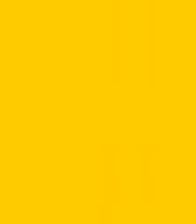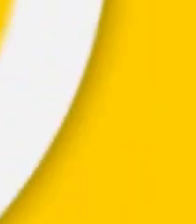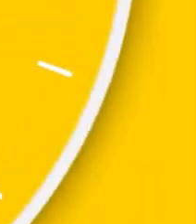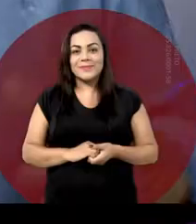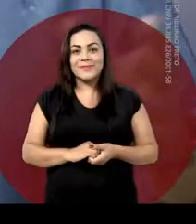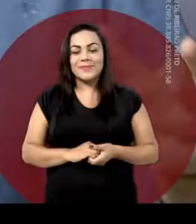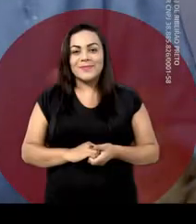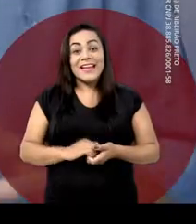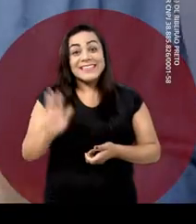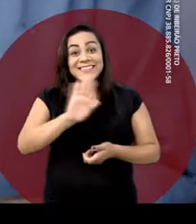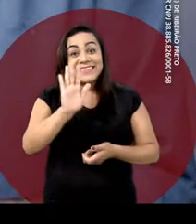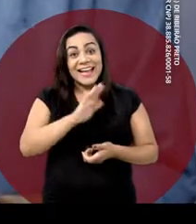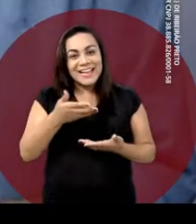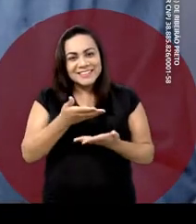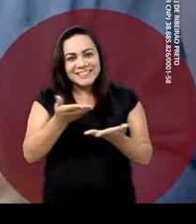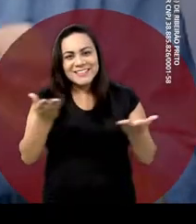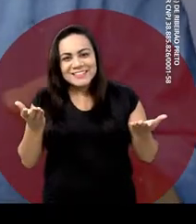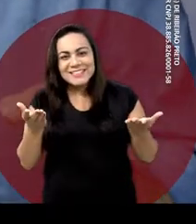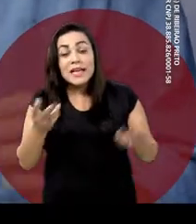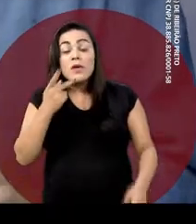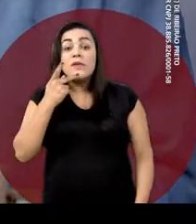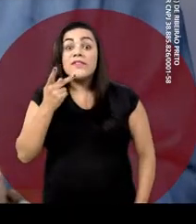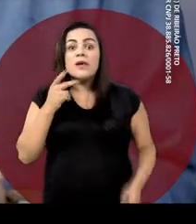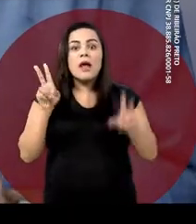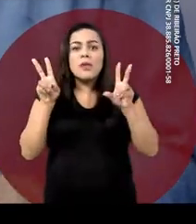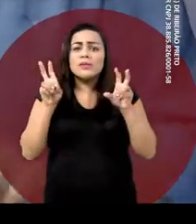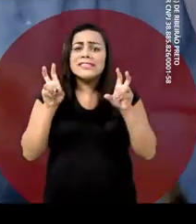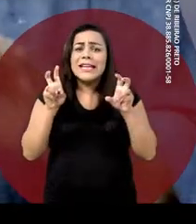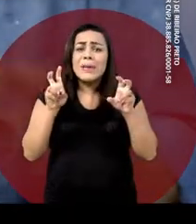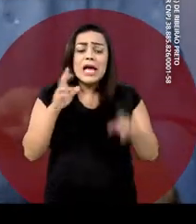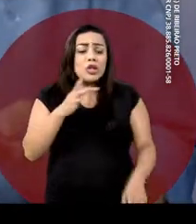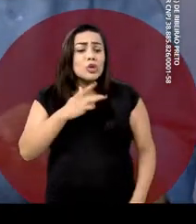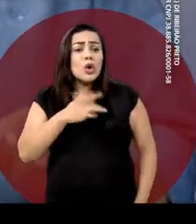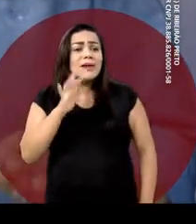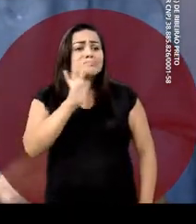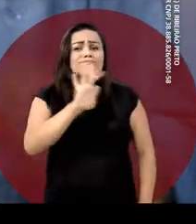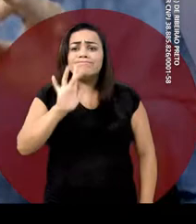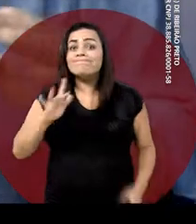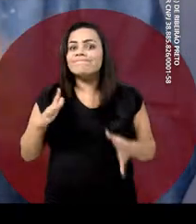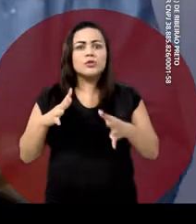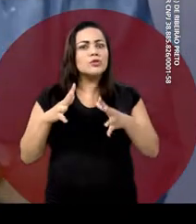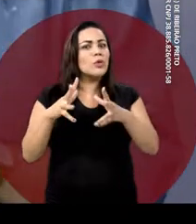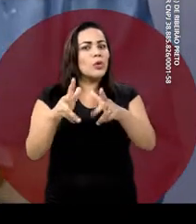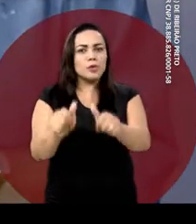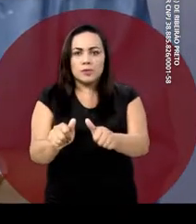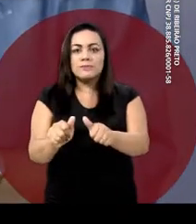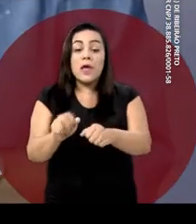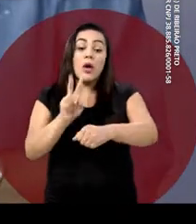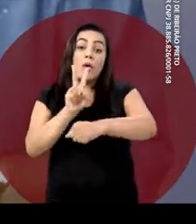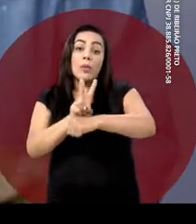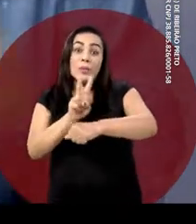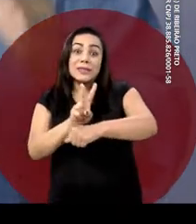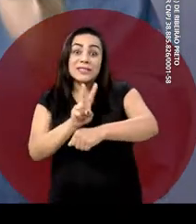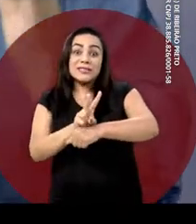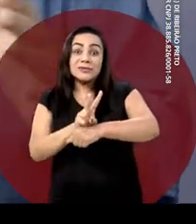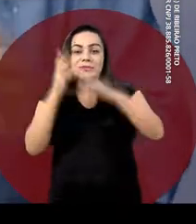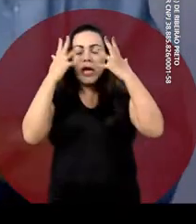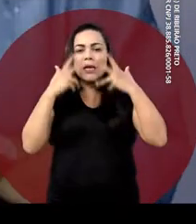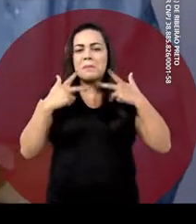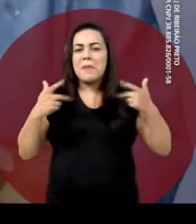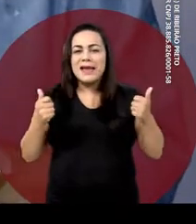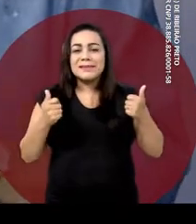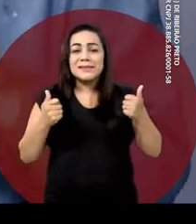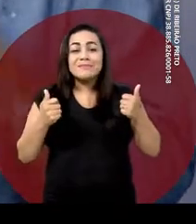13! Olá, minha gente! Vou falar de um tema que toca a todos nós, a proteção aos animais. A